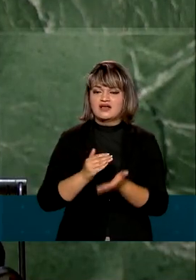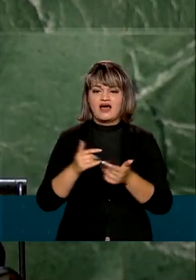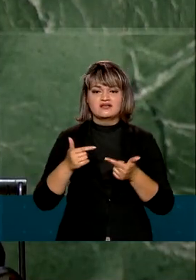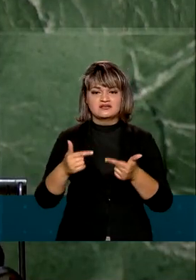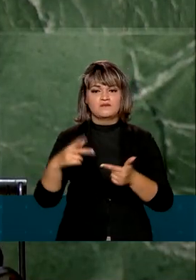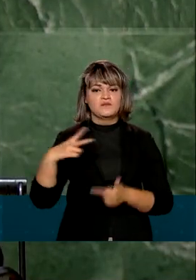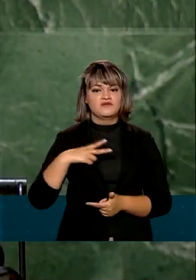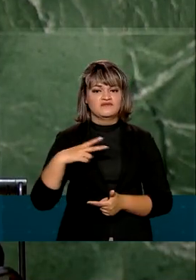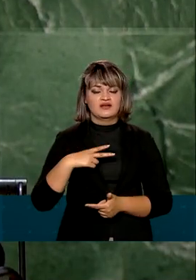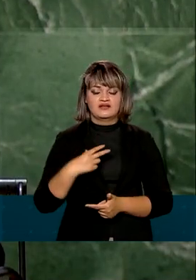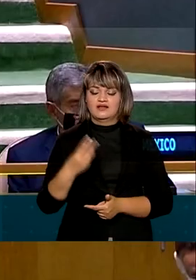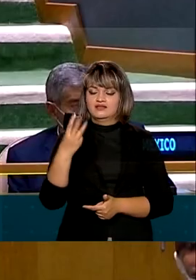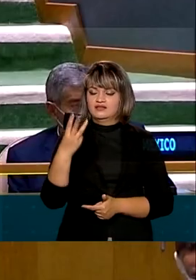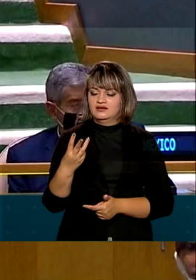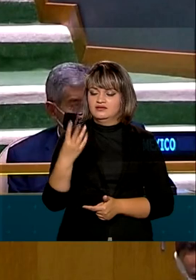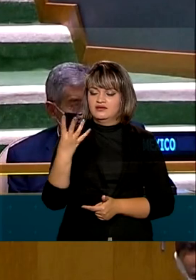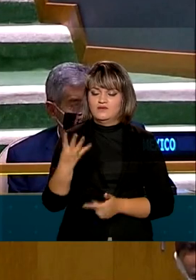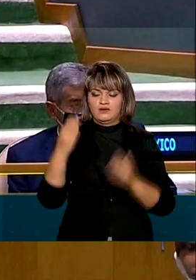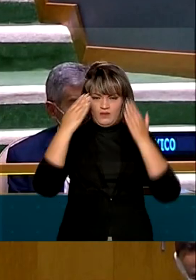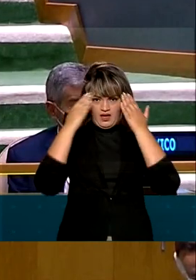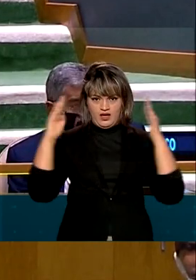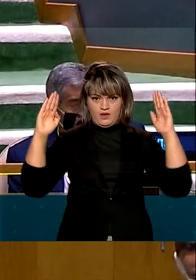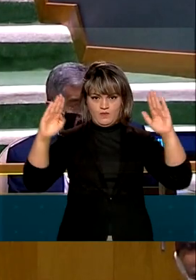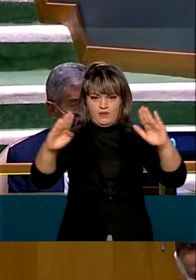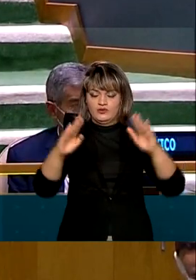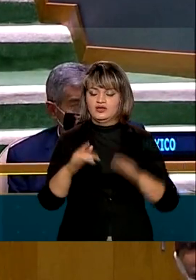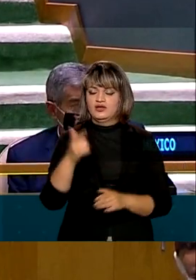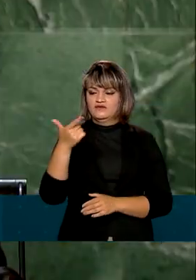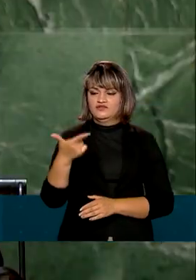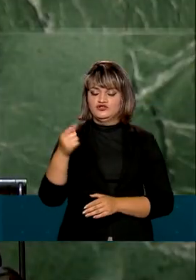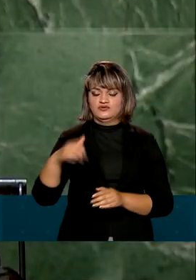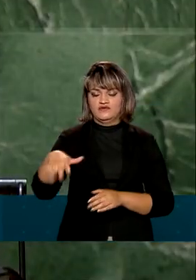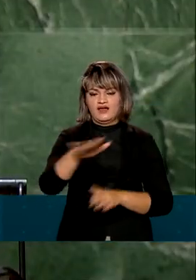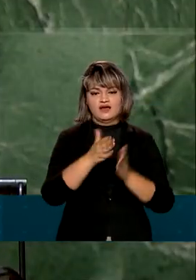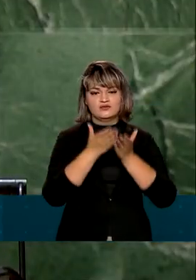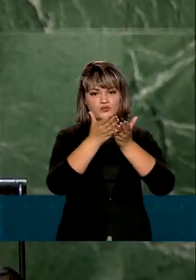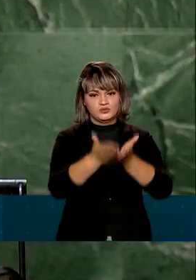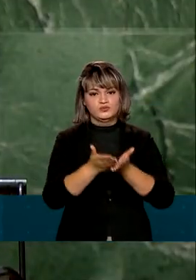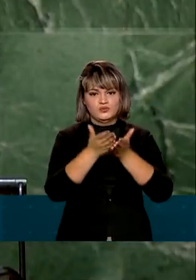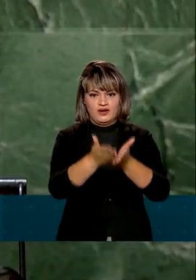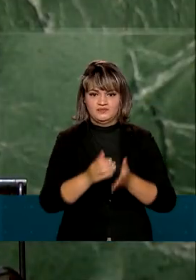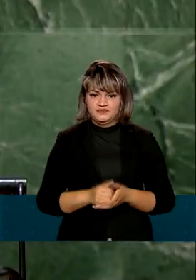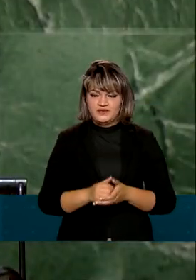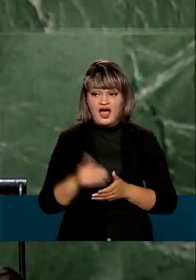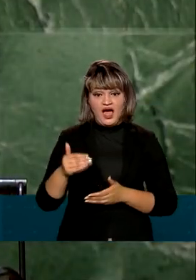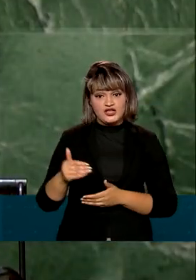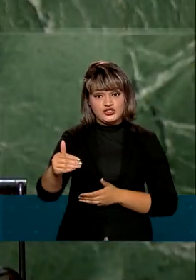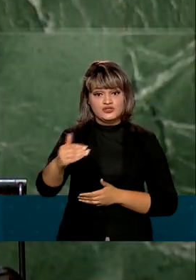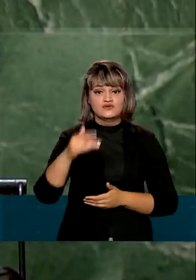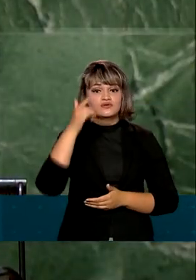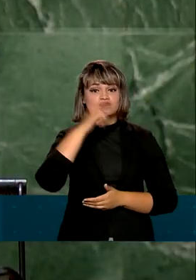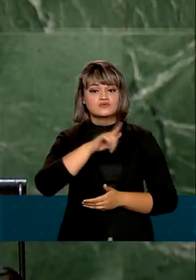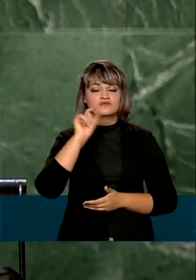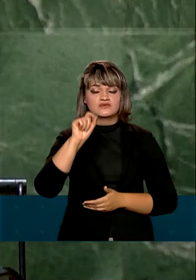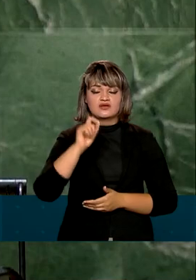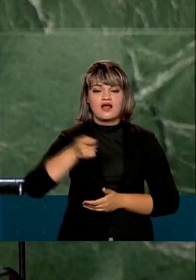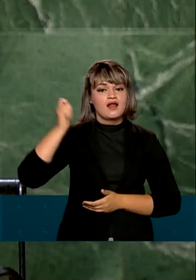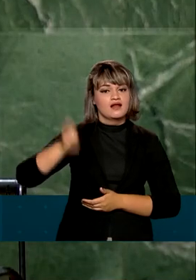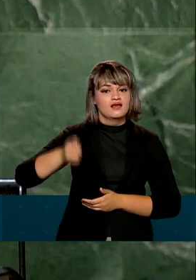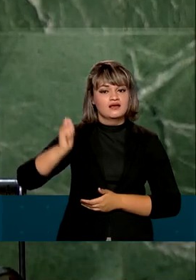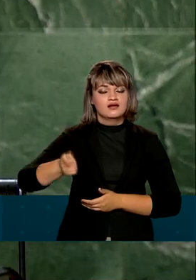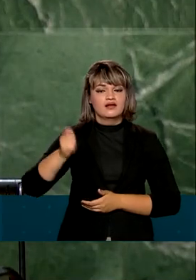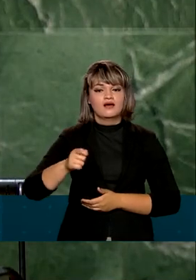34 aeroportos e 29 terminais portuários. Nos próximos dias, realizaremos o leilão para a